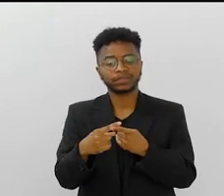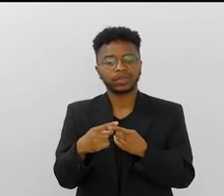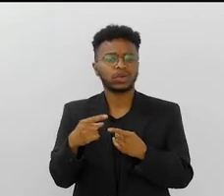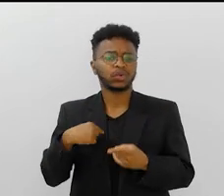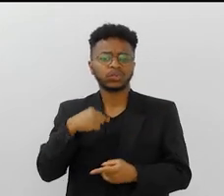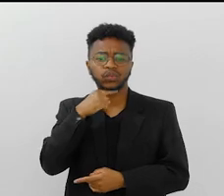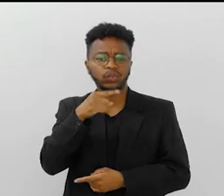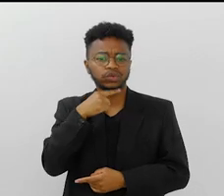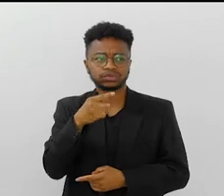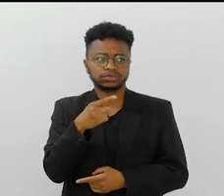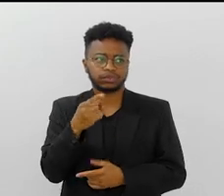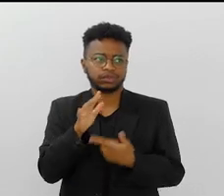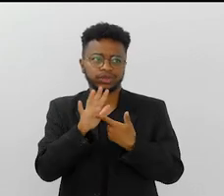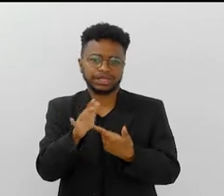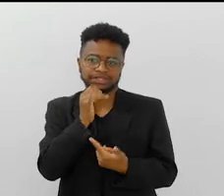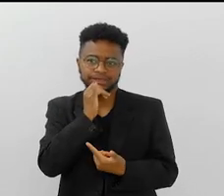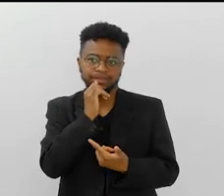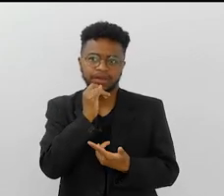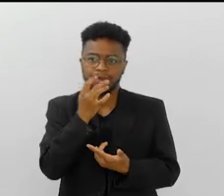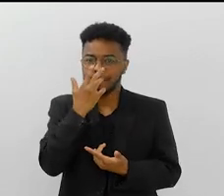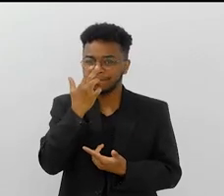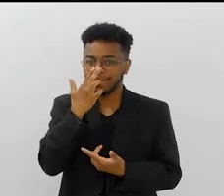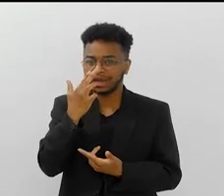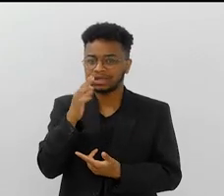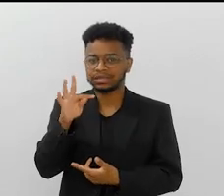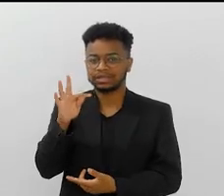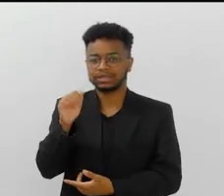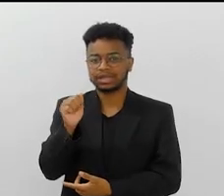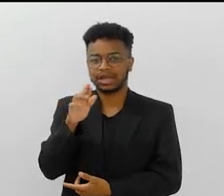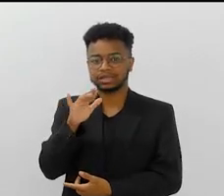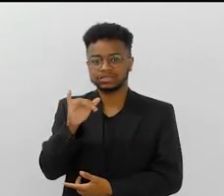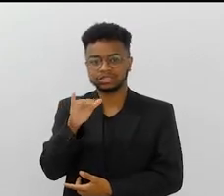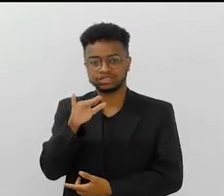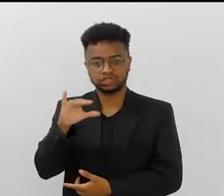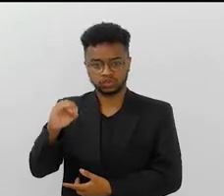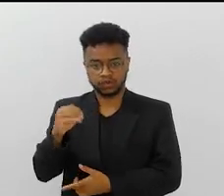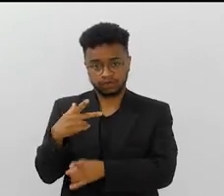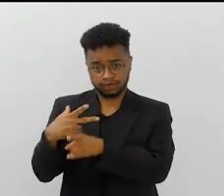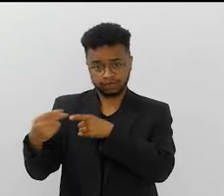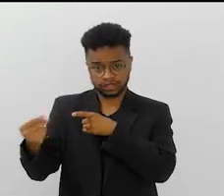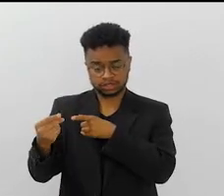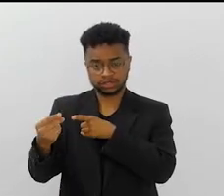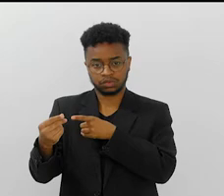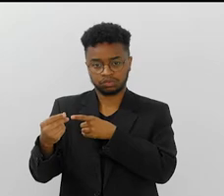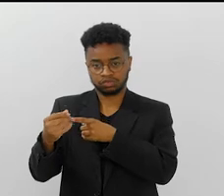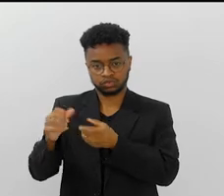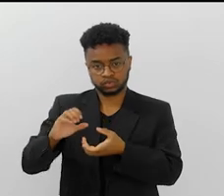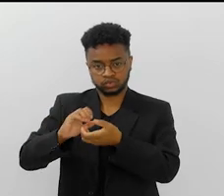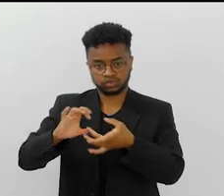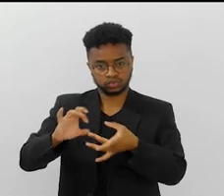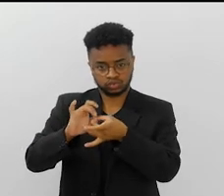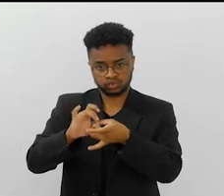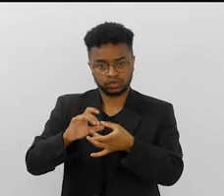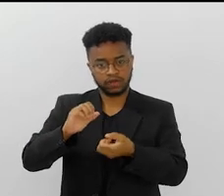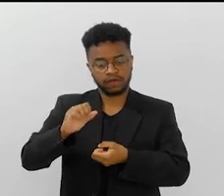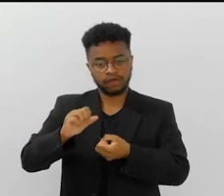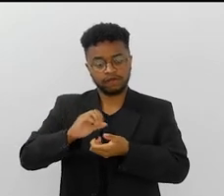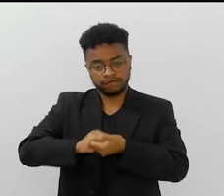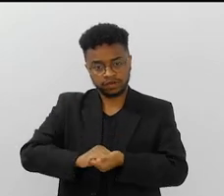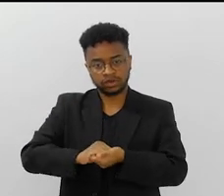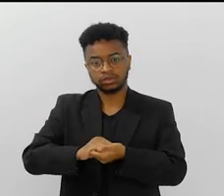Porque é como, eu não consigo dizer uma escola, é como se o Tarcísio Zanon, hoje, campeão do carnaval na Poderosa Viradouro,